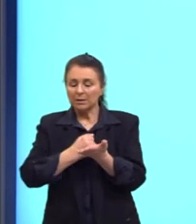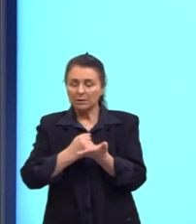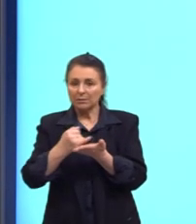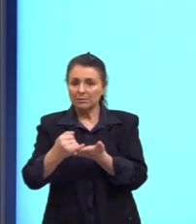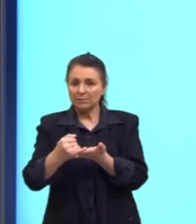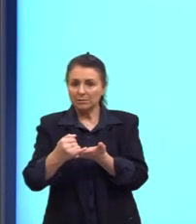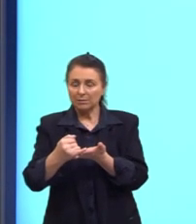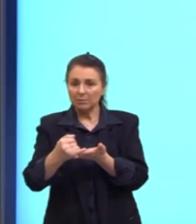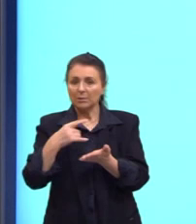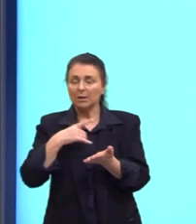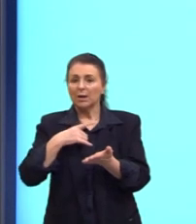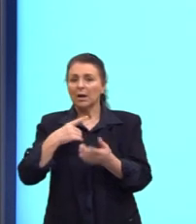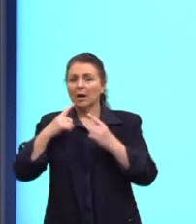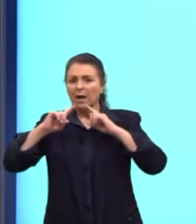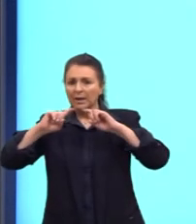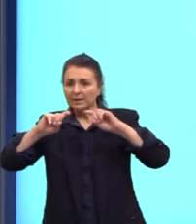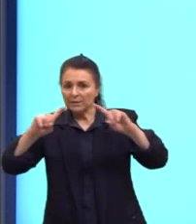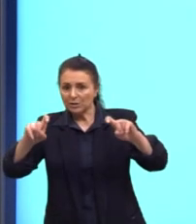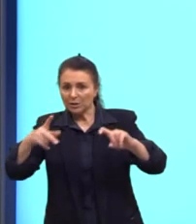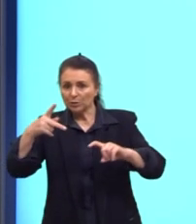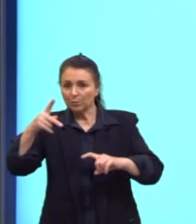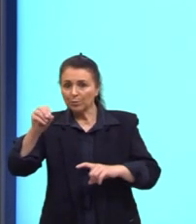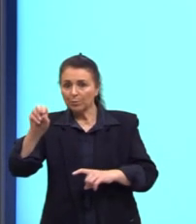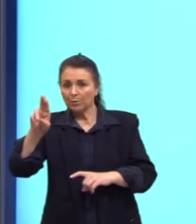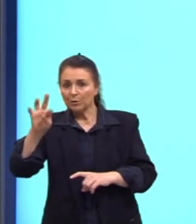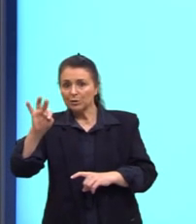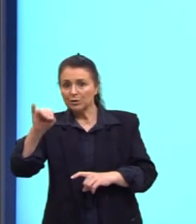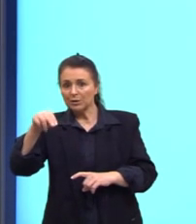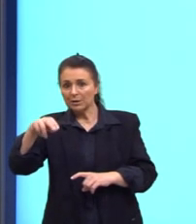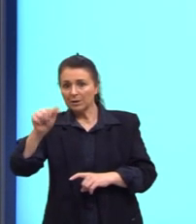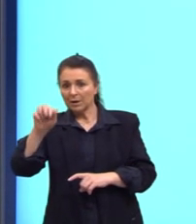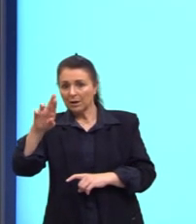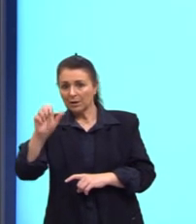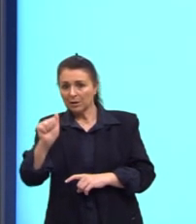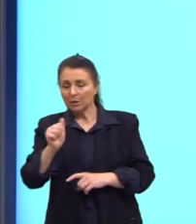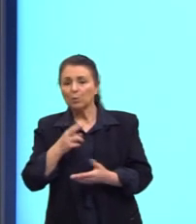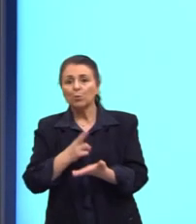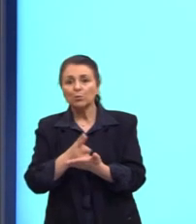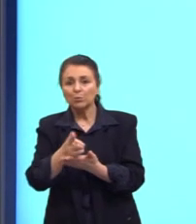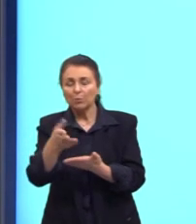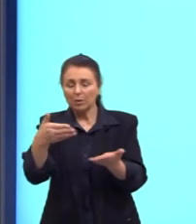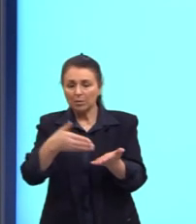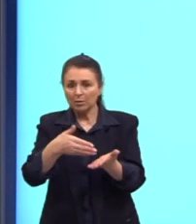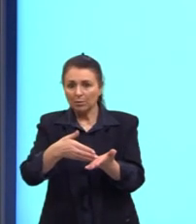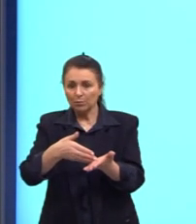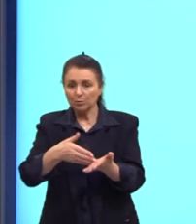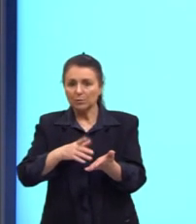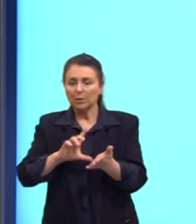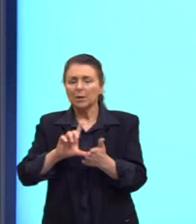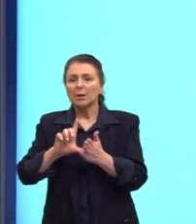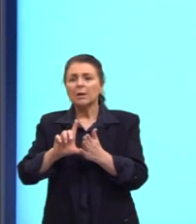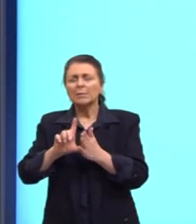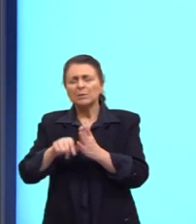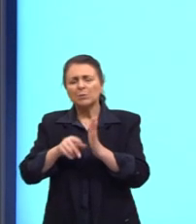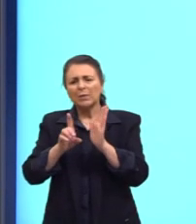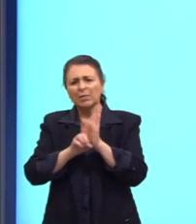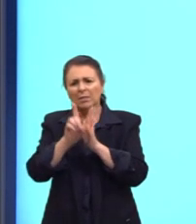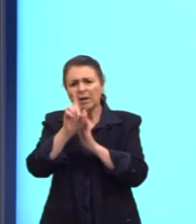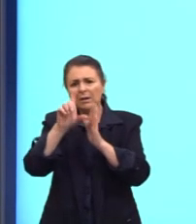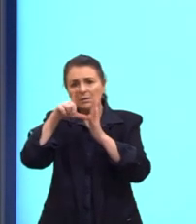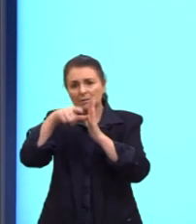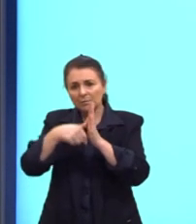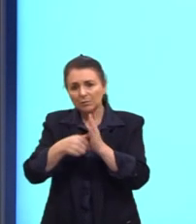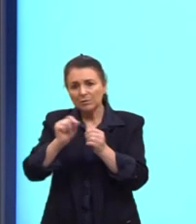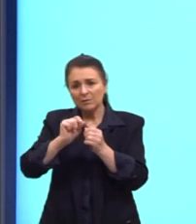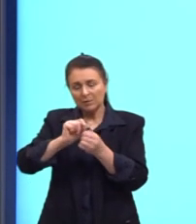com A crítica de Portinari continua válida nos dias atuais, mesmo décadas após a pintura ter sido